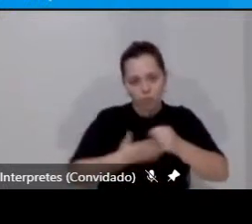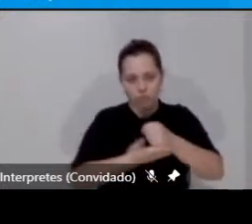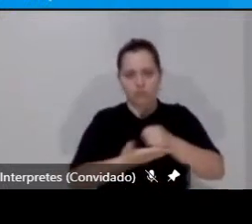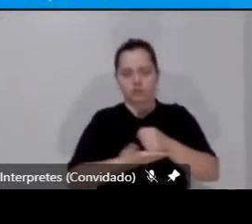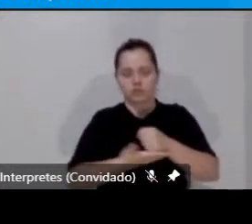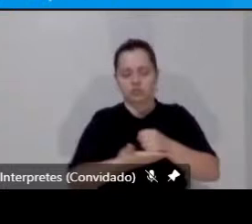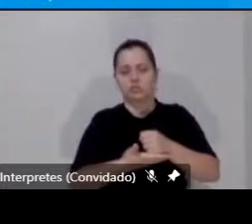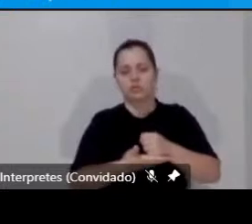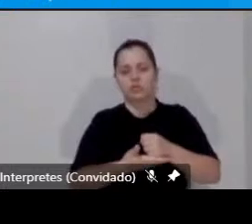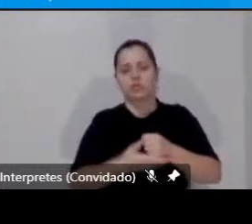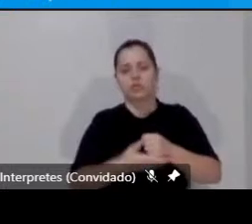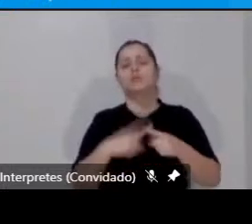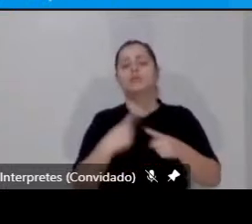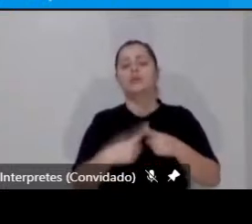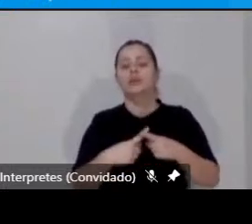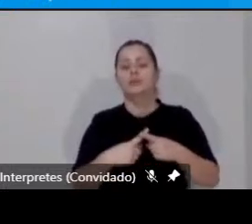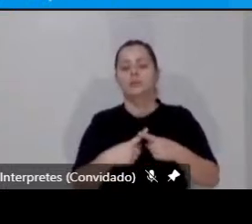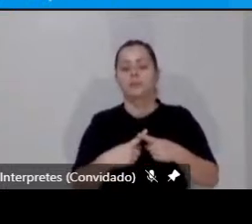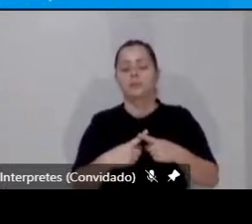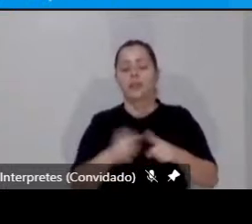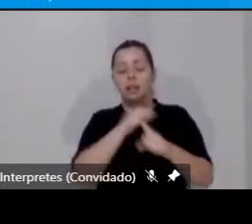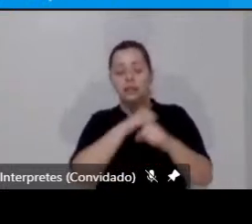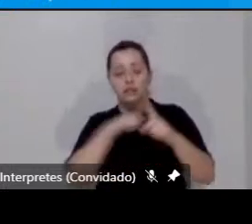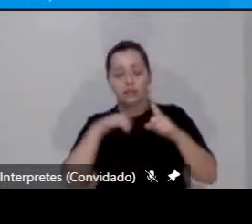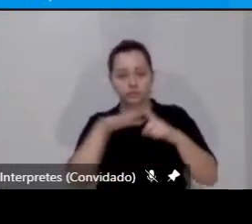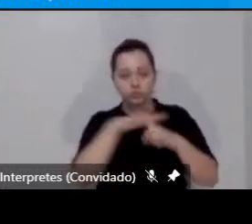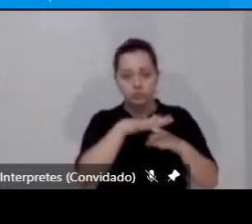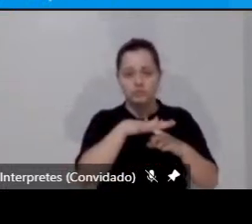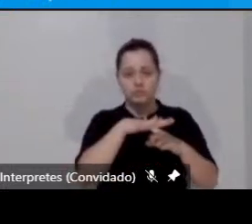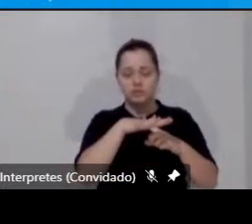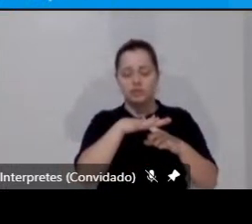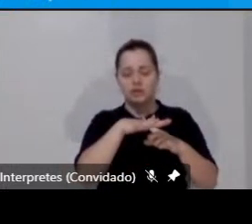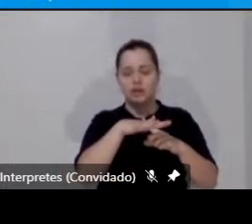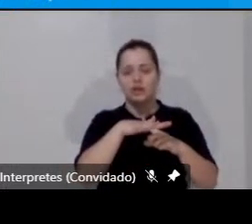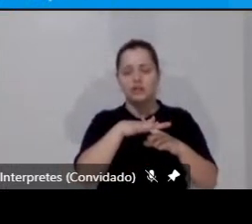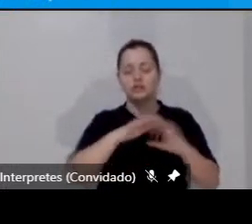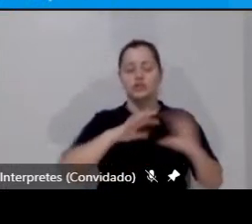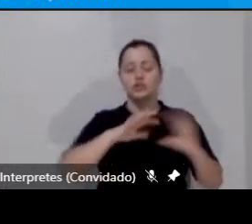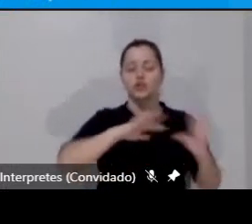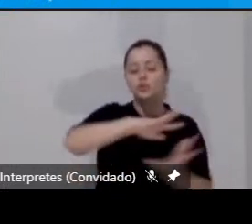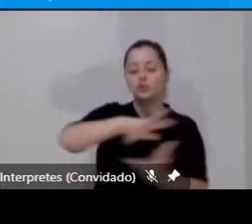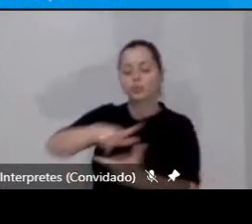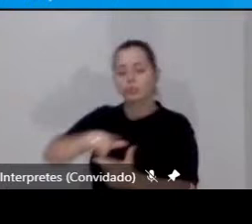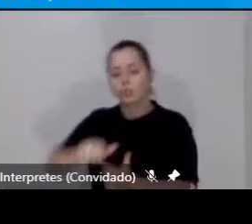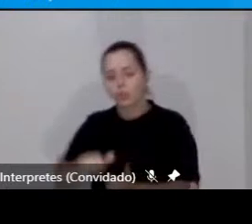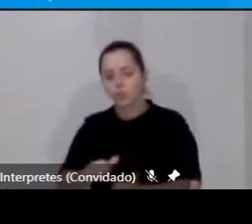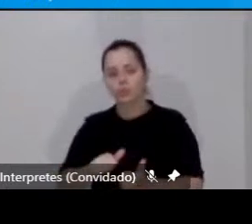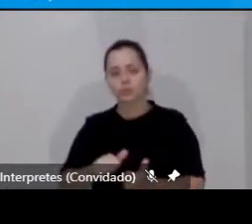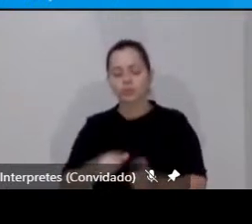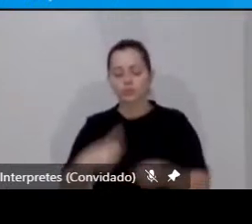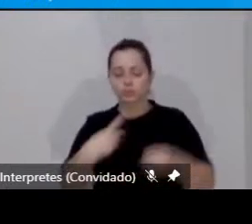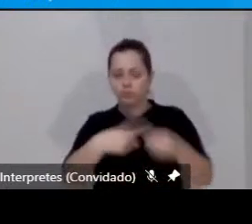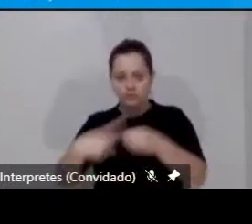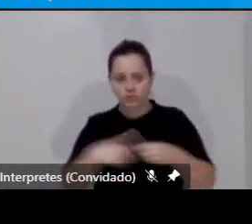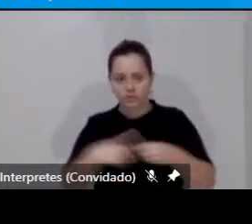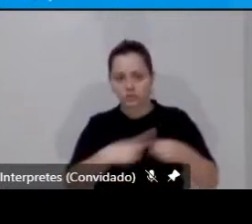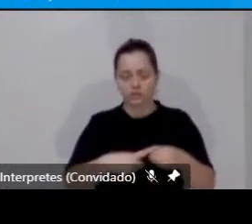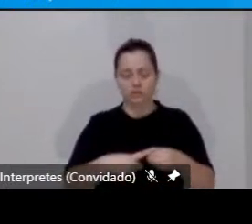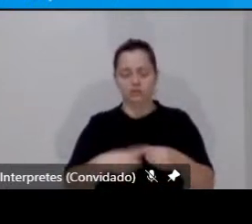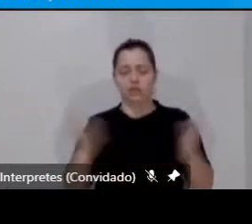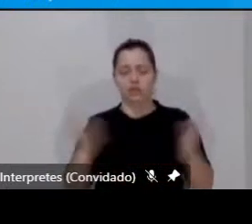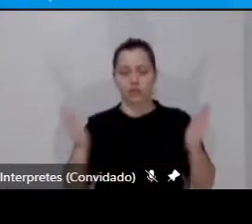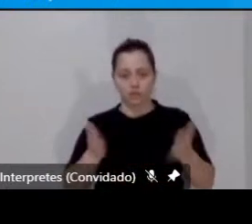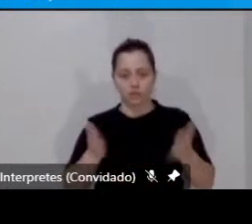nas sociedades industrializadas, no mundo urbano contemporâneo, a gente